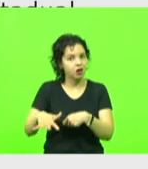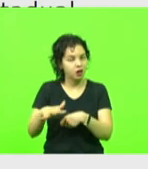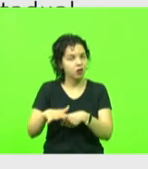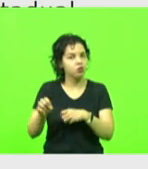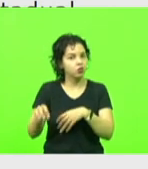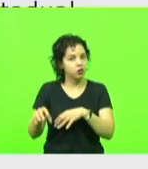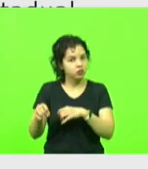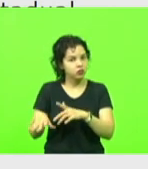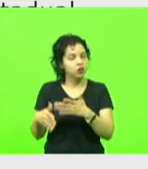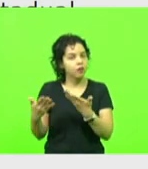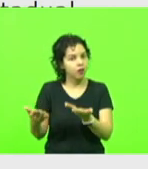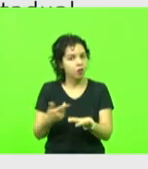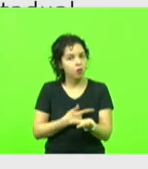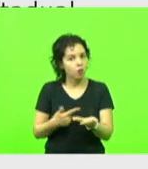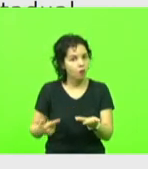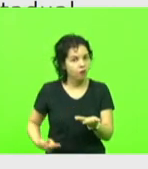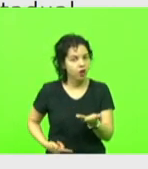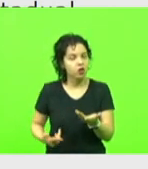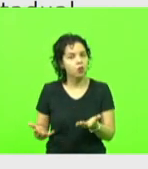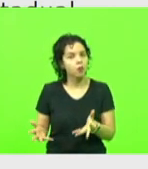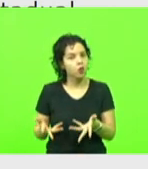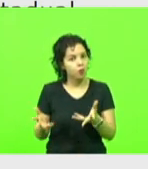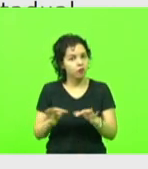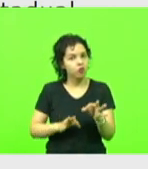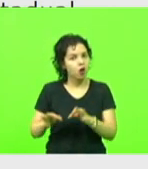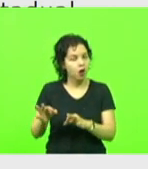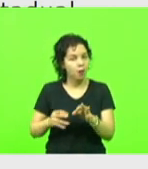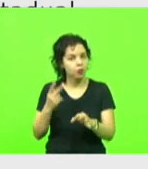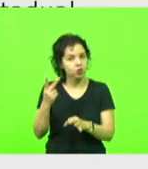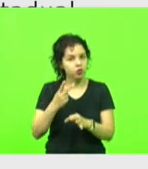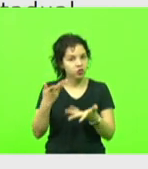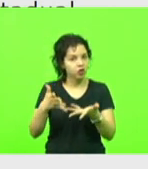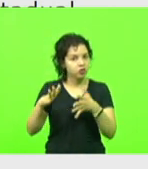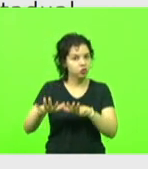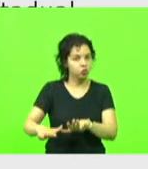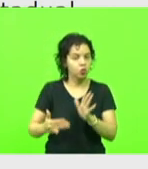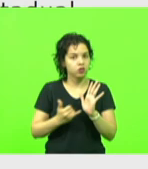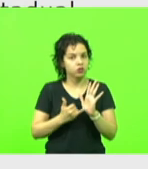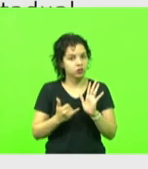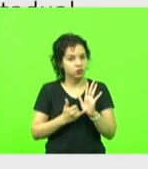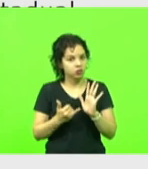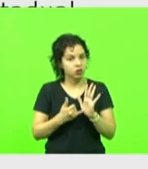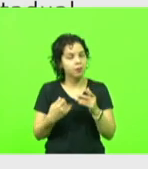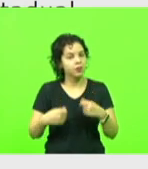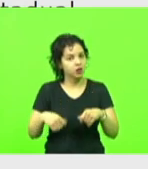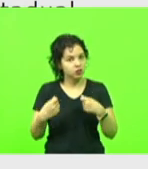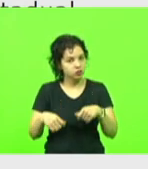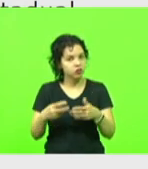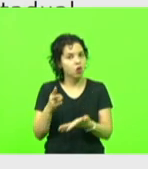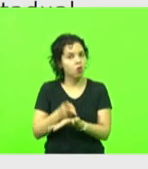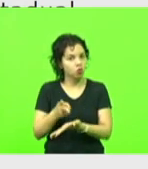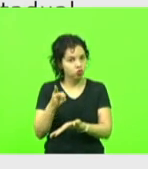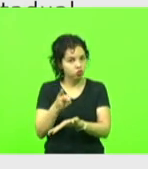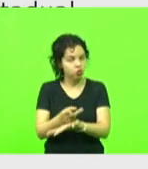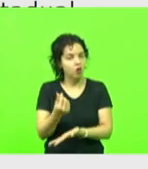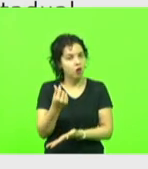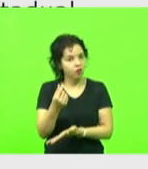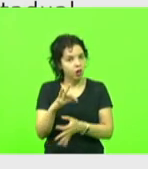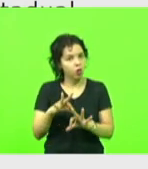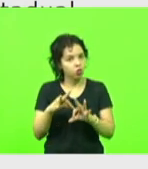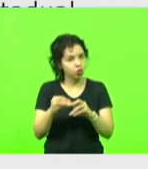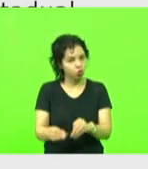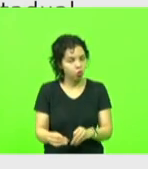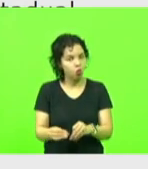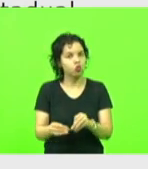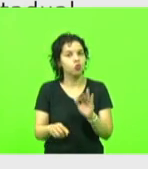política de renúncia de receita tributária, preserve a garantia integral do mínimo constitucional,